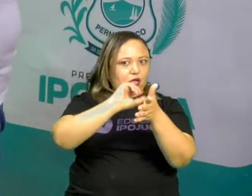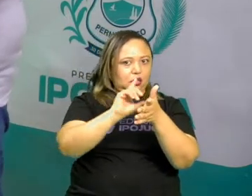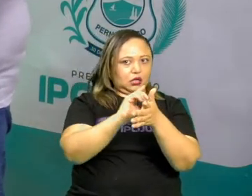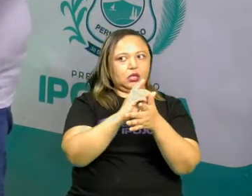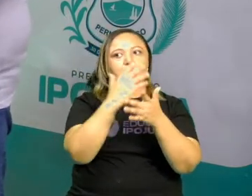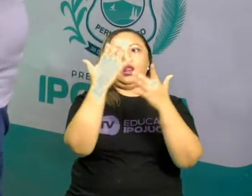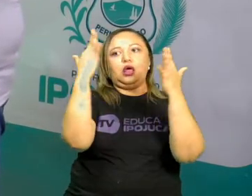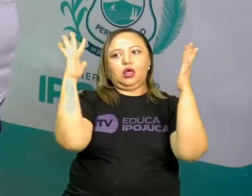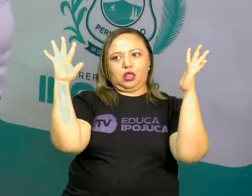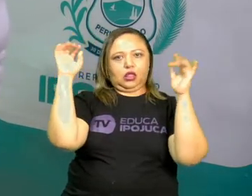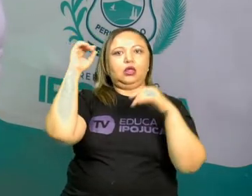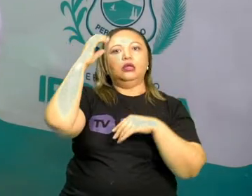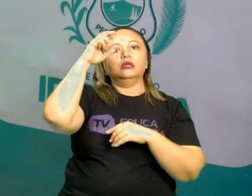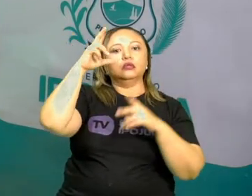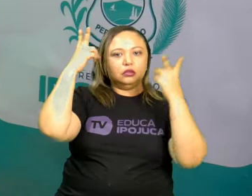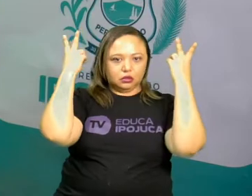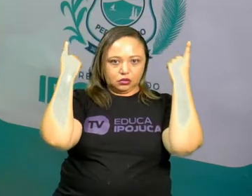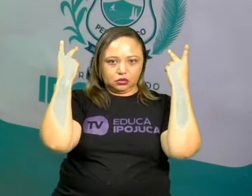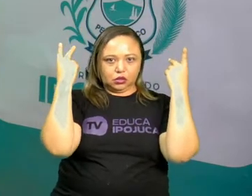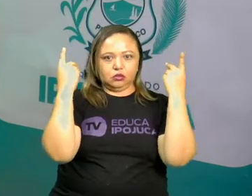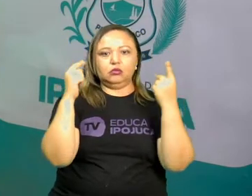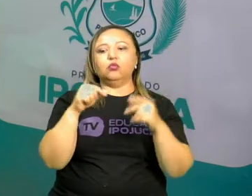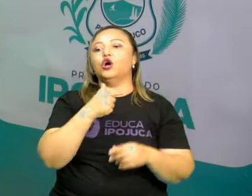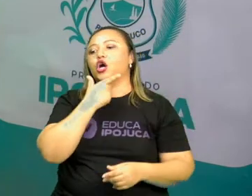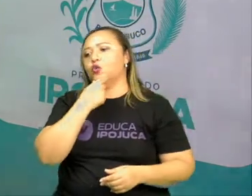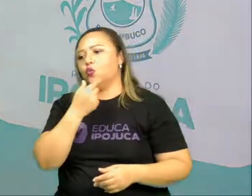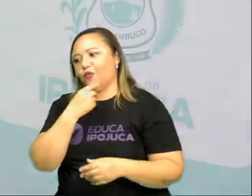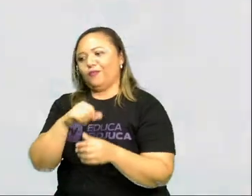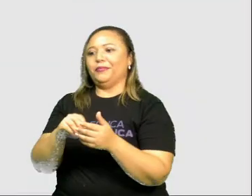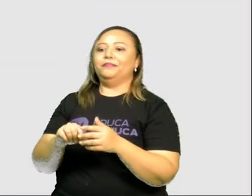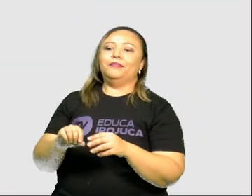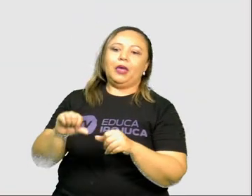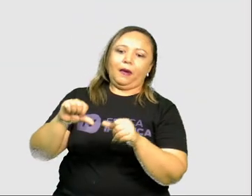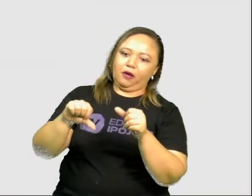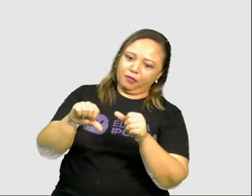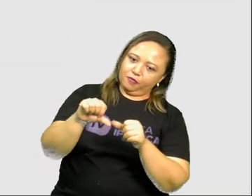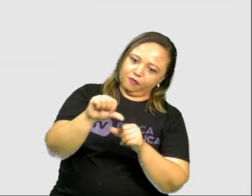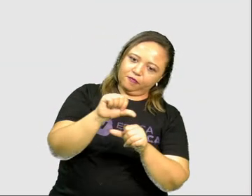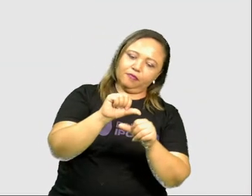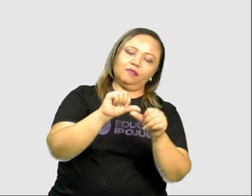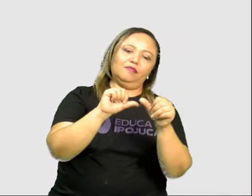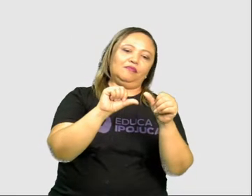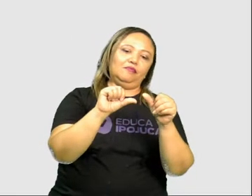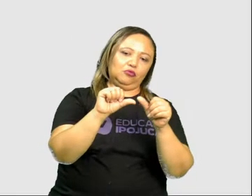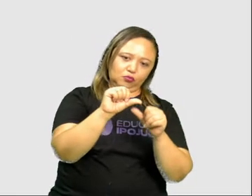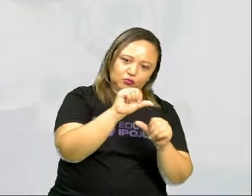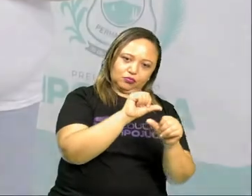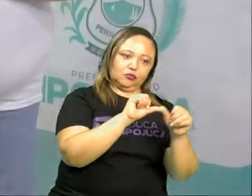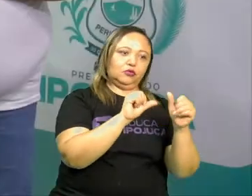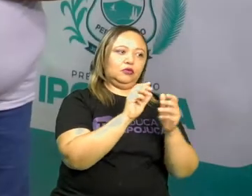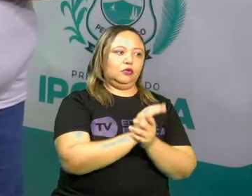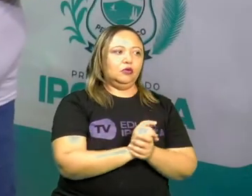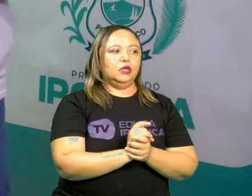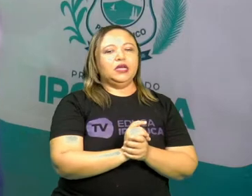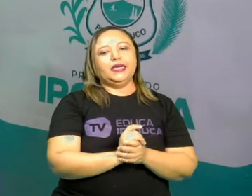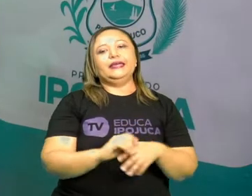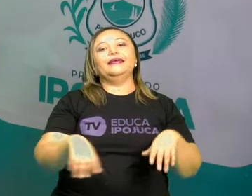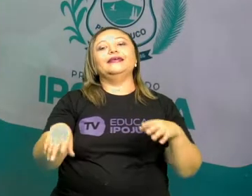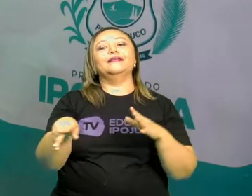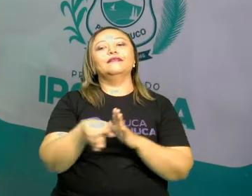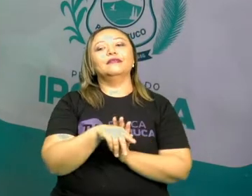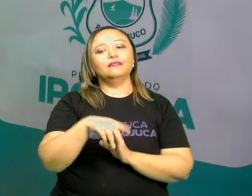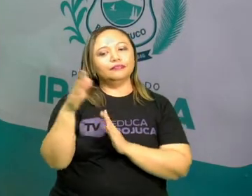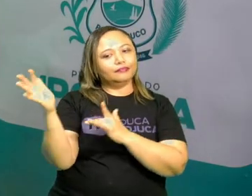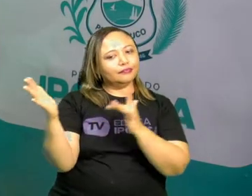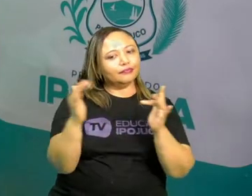e o homem interferiu fazendo com que ela surgisse de acordo com as suas necessidades. Vamos